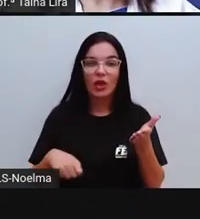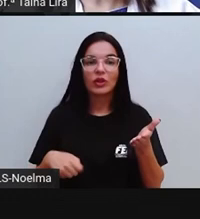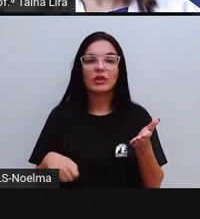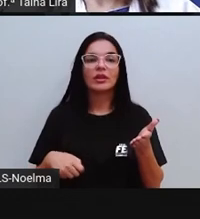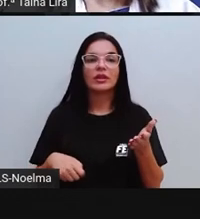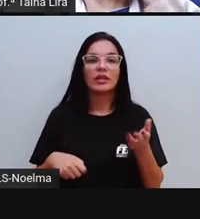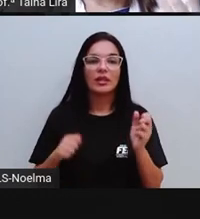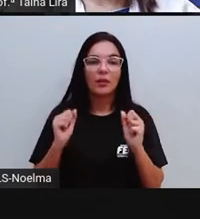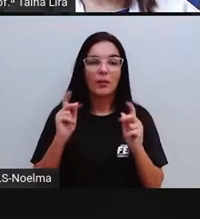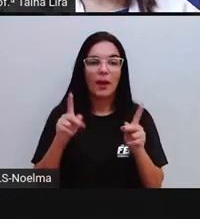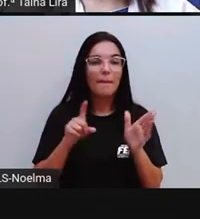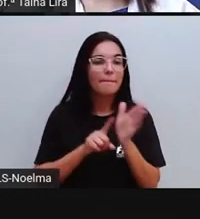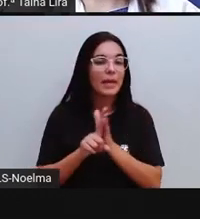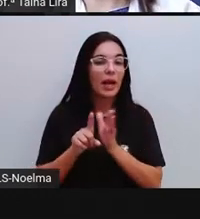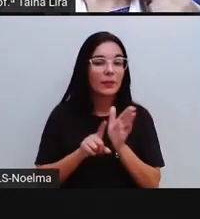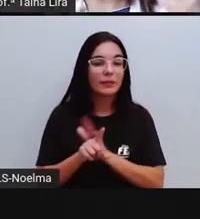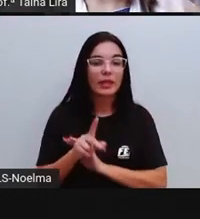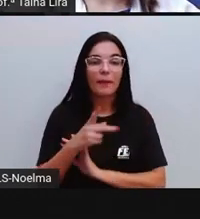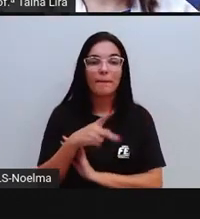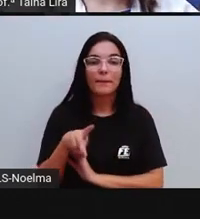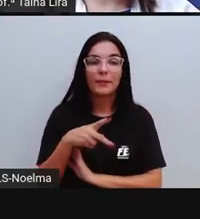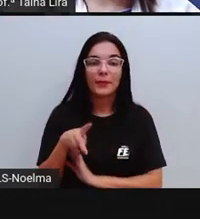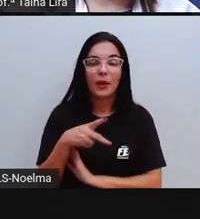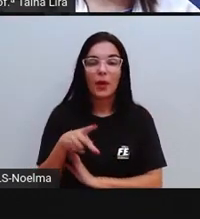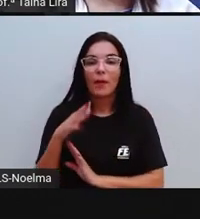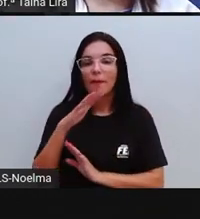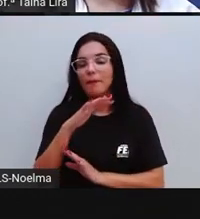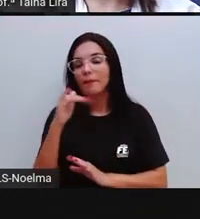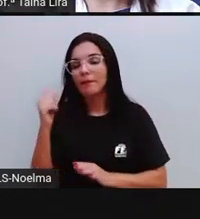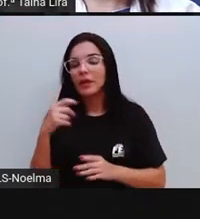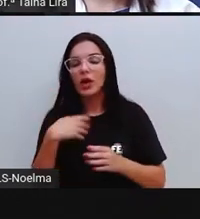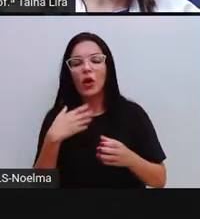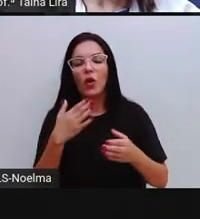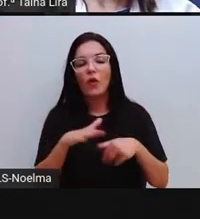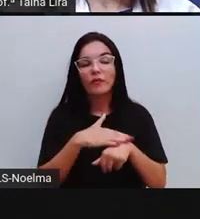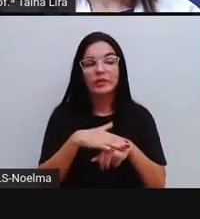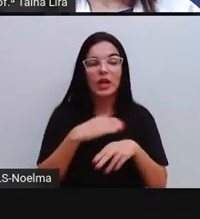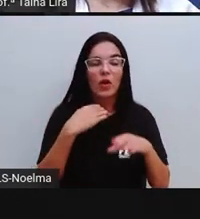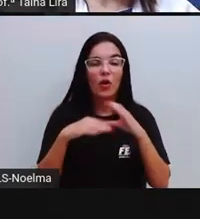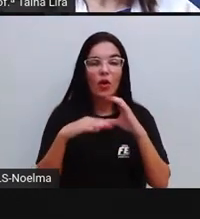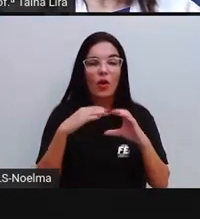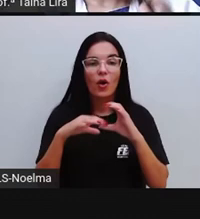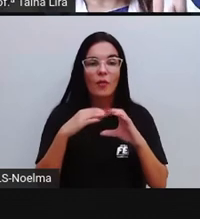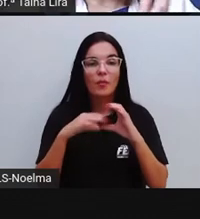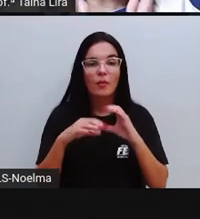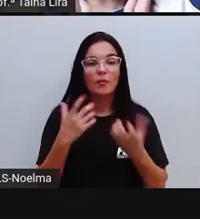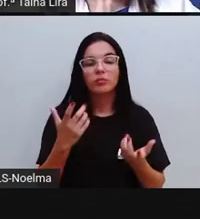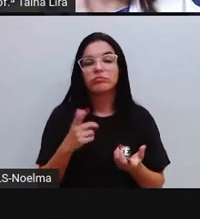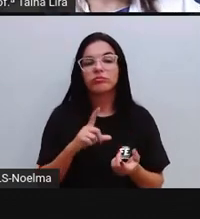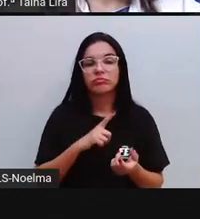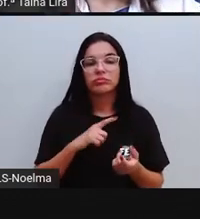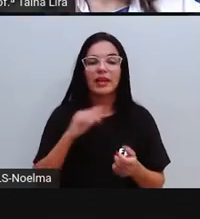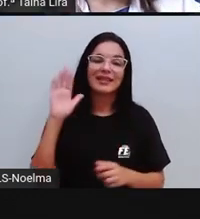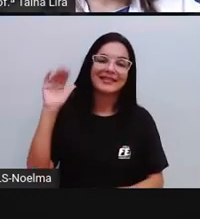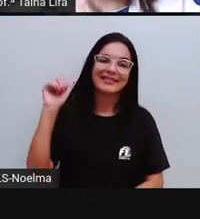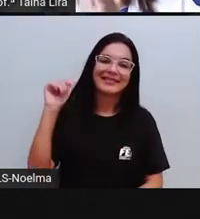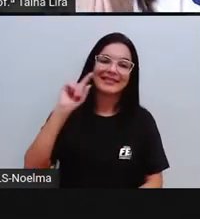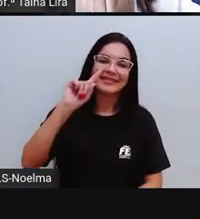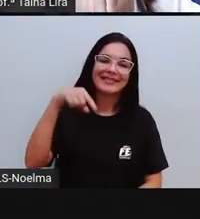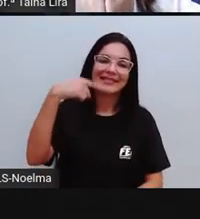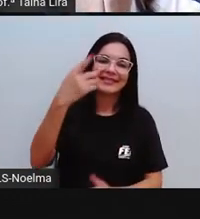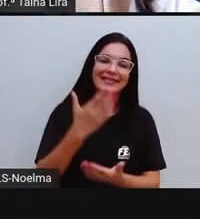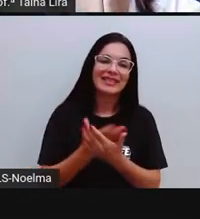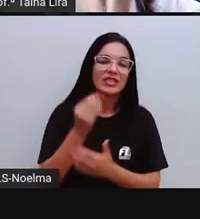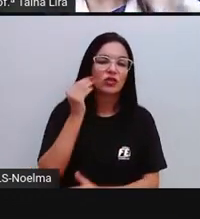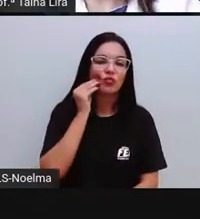certo? Perguntar, pro, trocar ideias com os coleguinhas, tá bom? E, até a próxima aula,